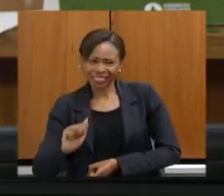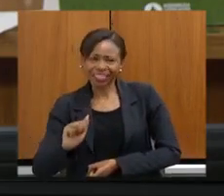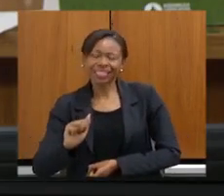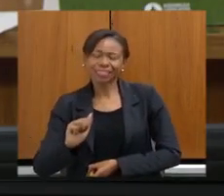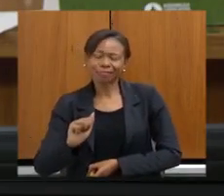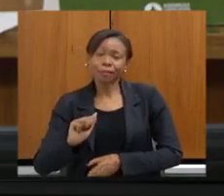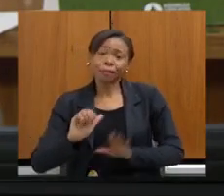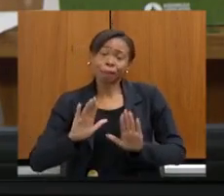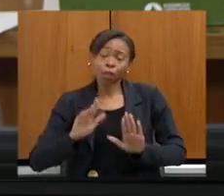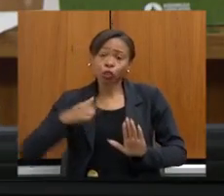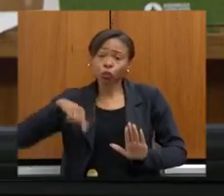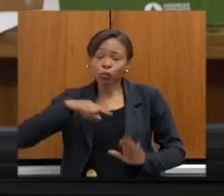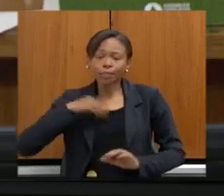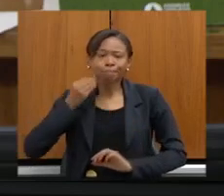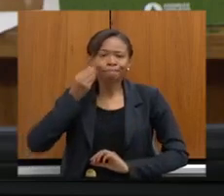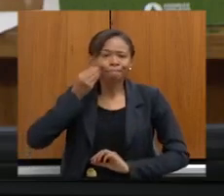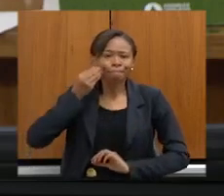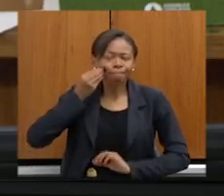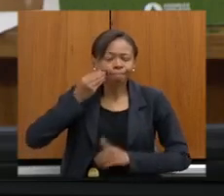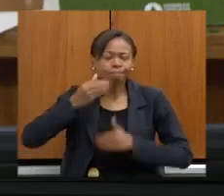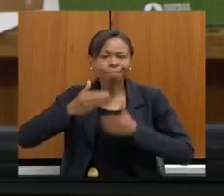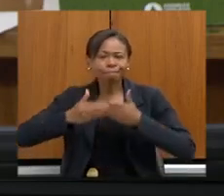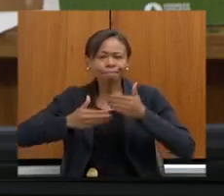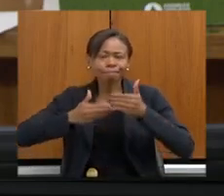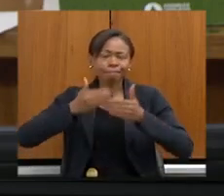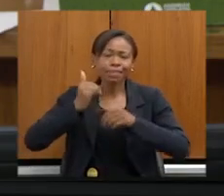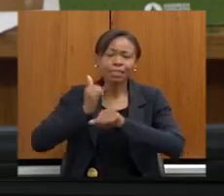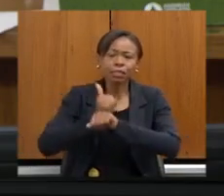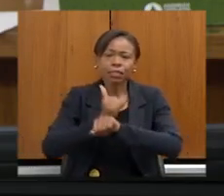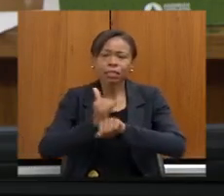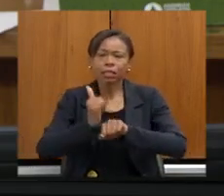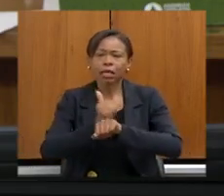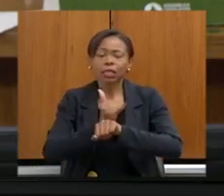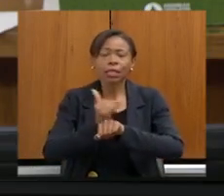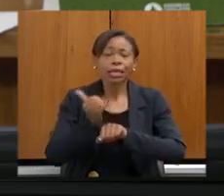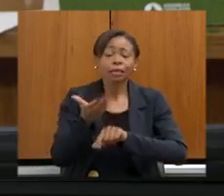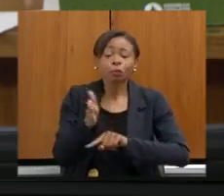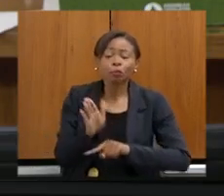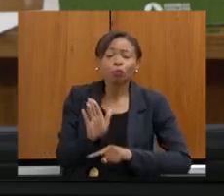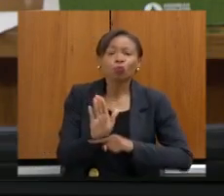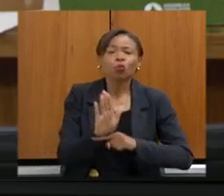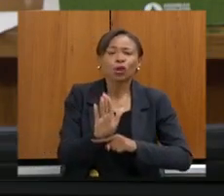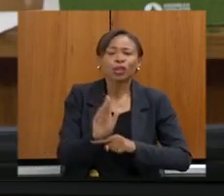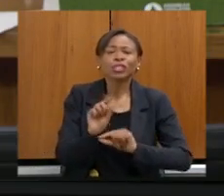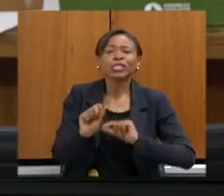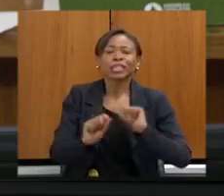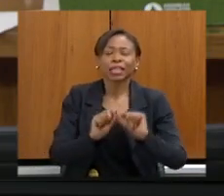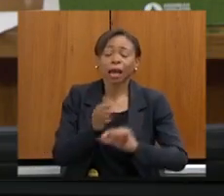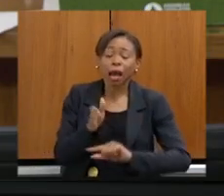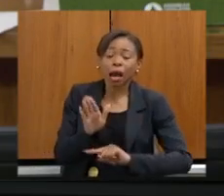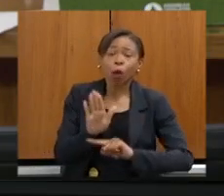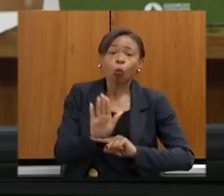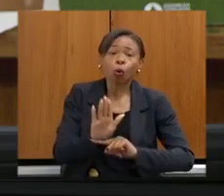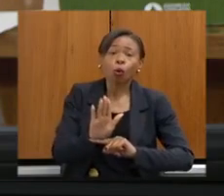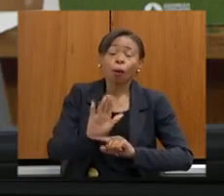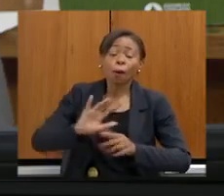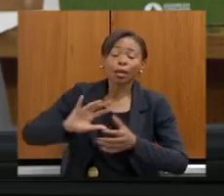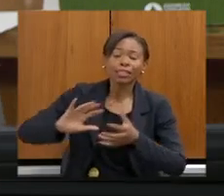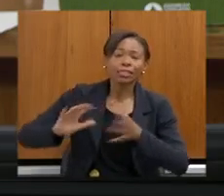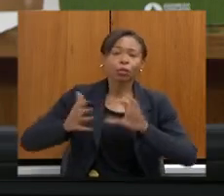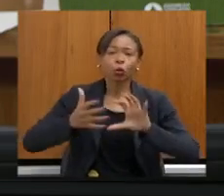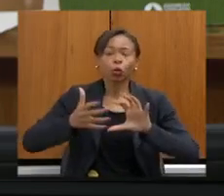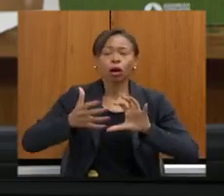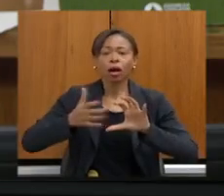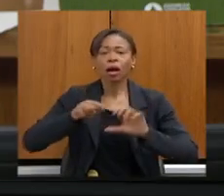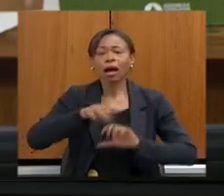avançar trazendo ferramentas para dar condição de restaurar áreas importantes do ponto de vista da